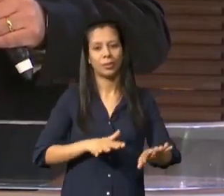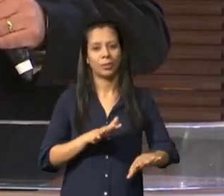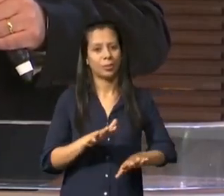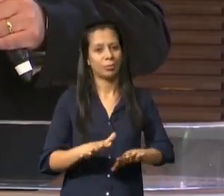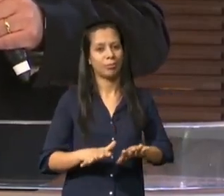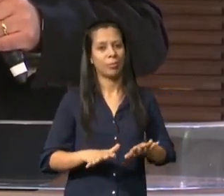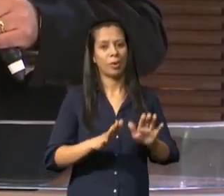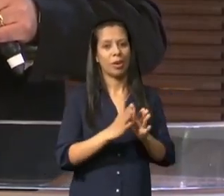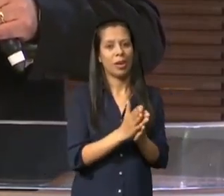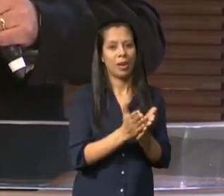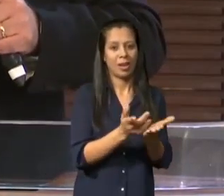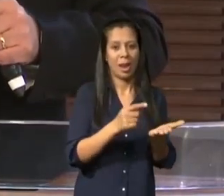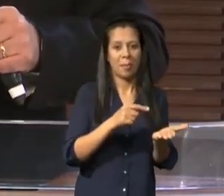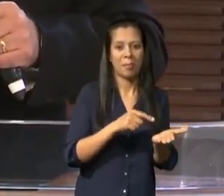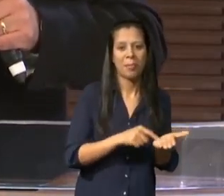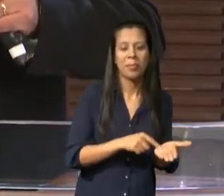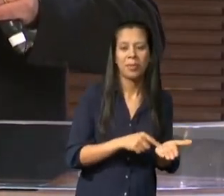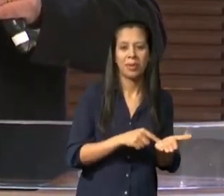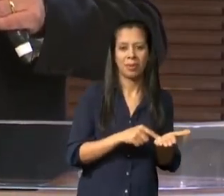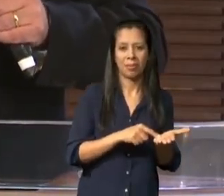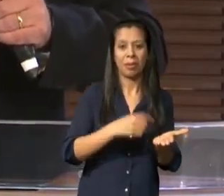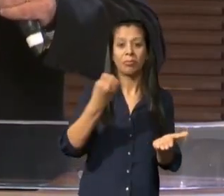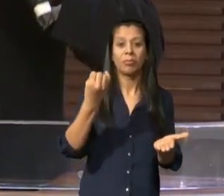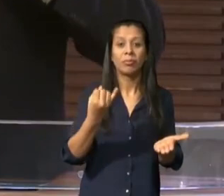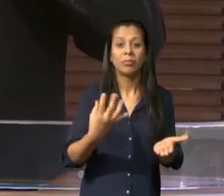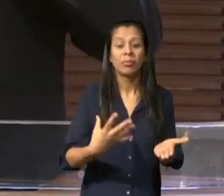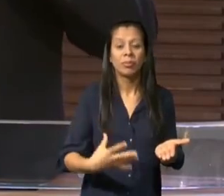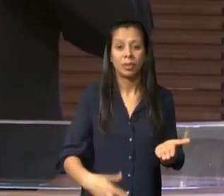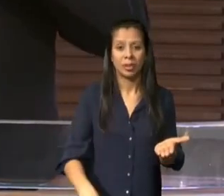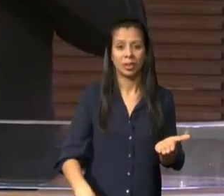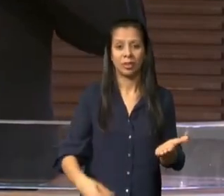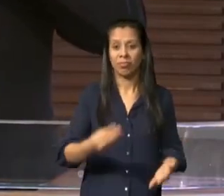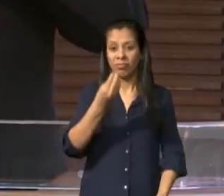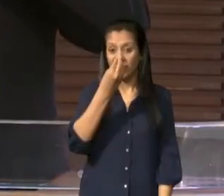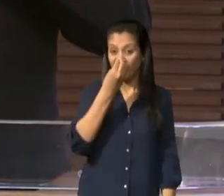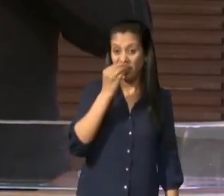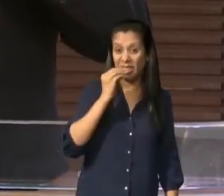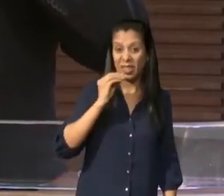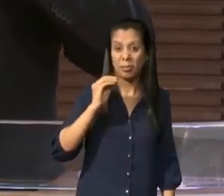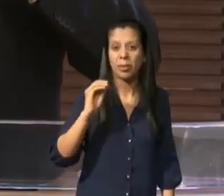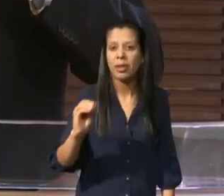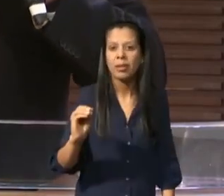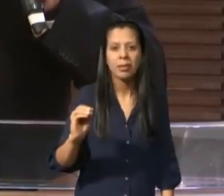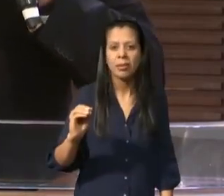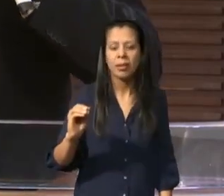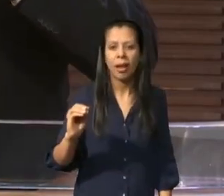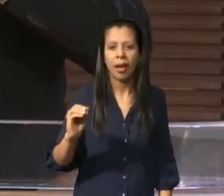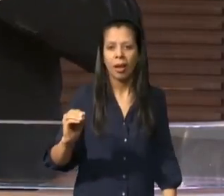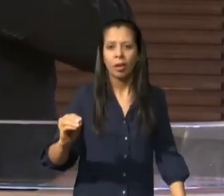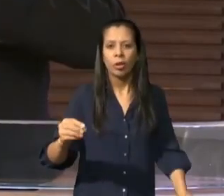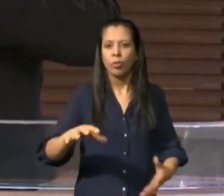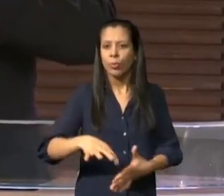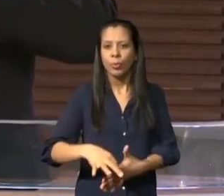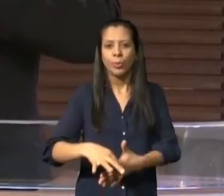Bíblia como desprezo por aquilo que recebemos de alguém ou do próprio Deus